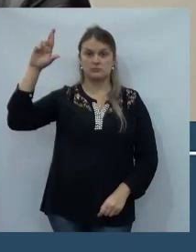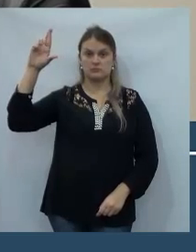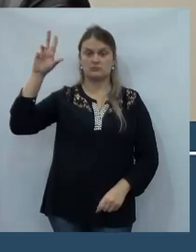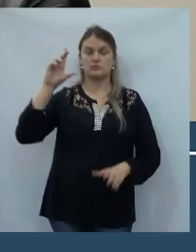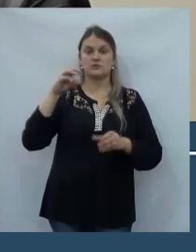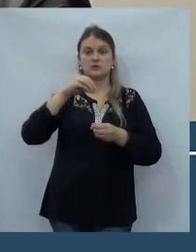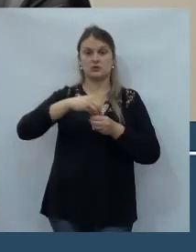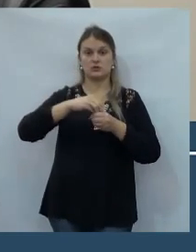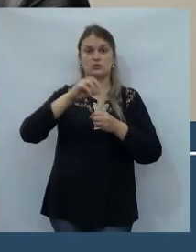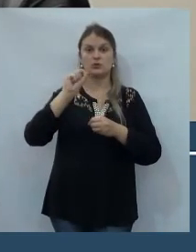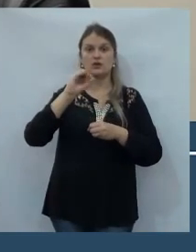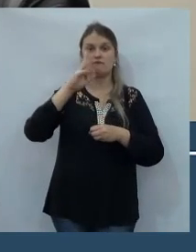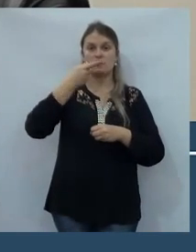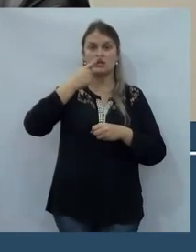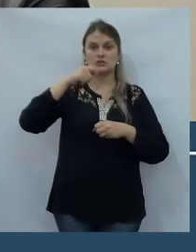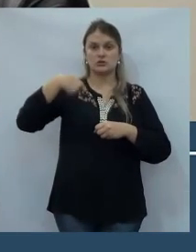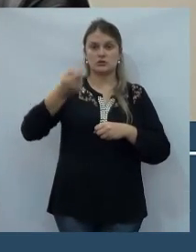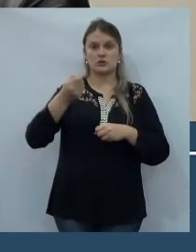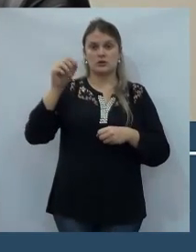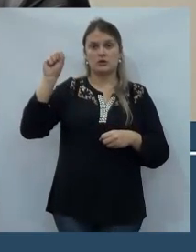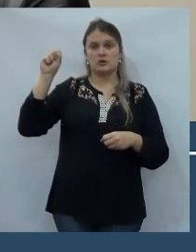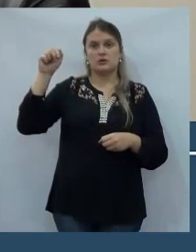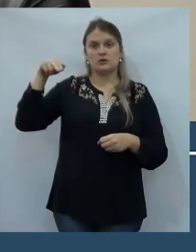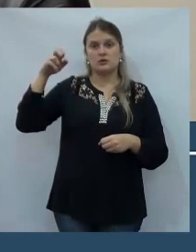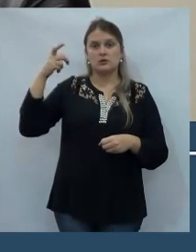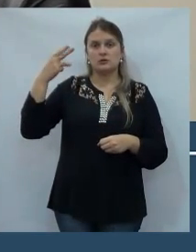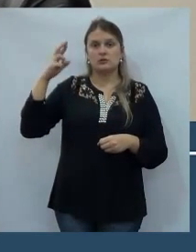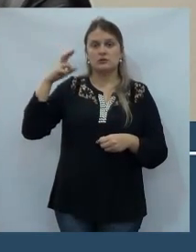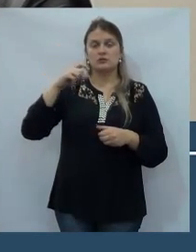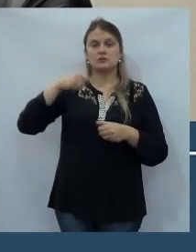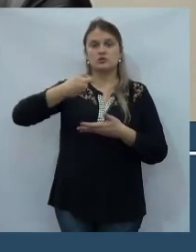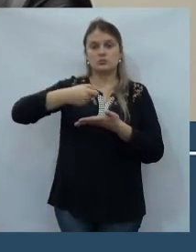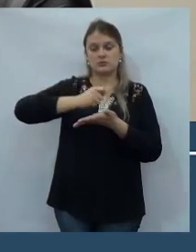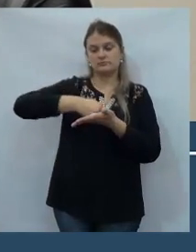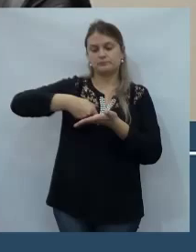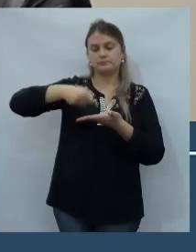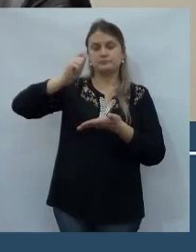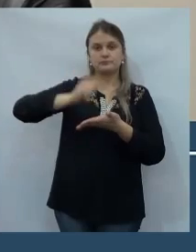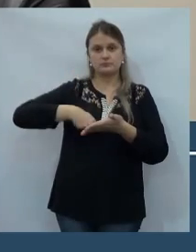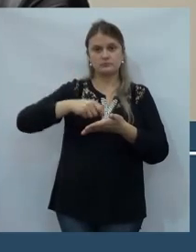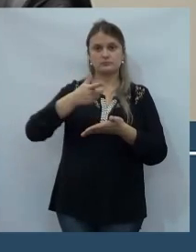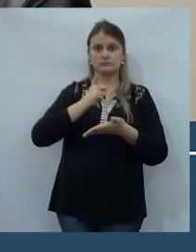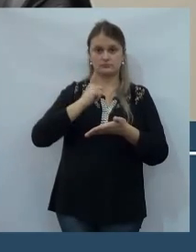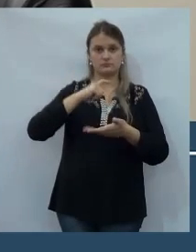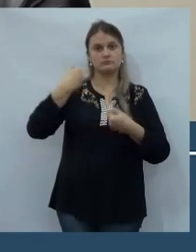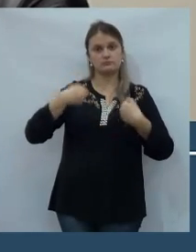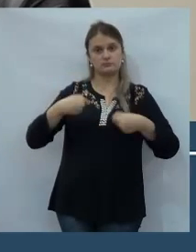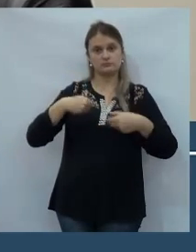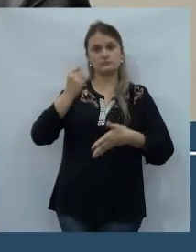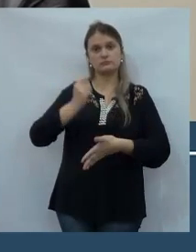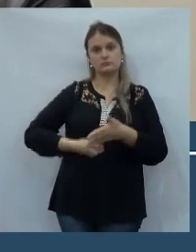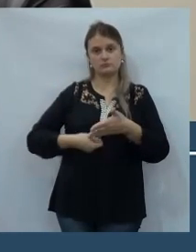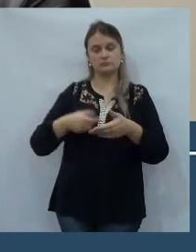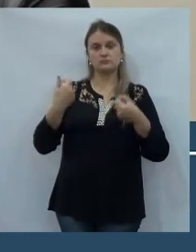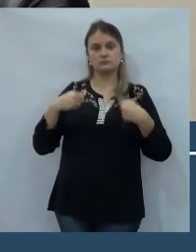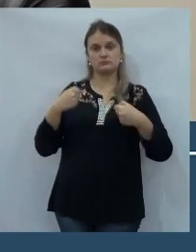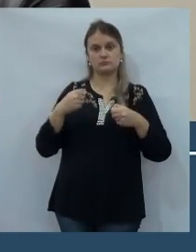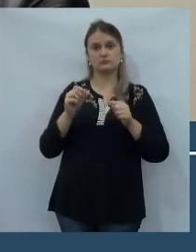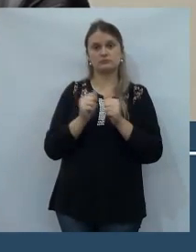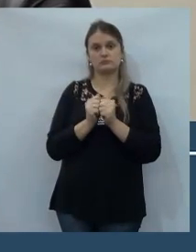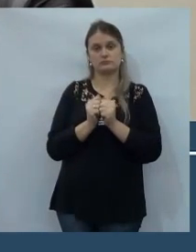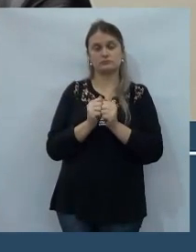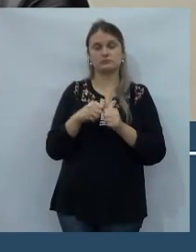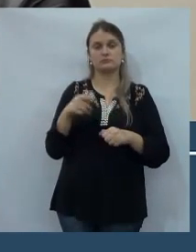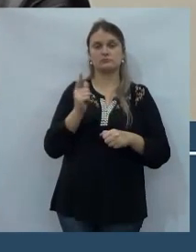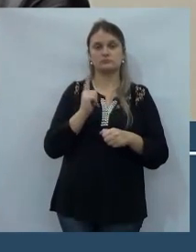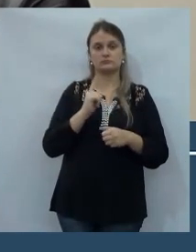falado a respeito da Sanepar, a respeito da assinatura desse contrato, nós temos de cobrar. Nós temos de ir cobrado. Nós temos